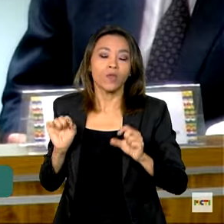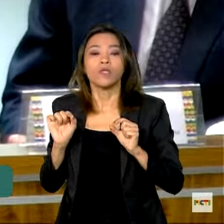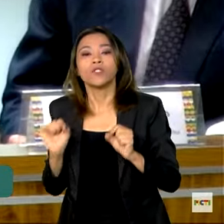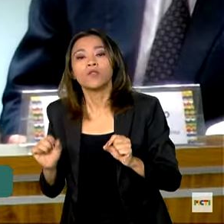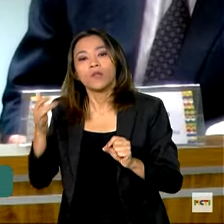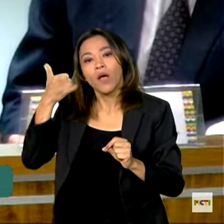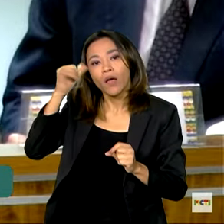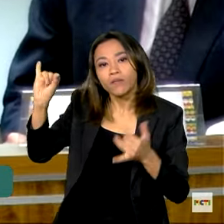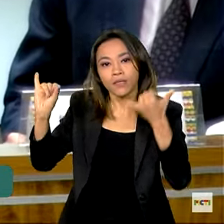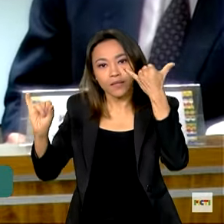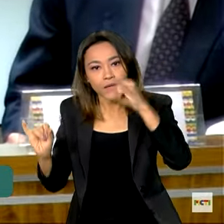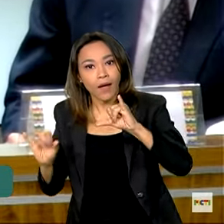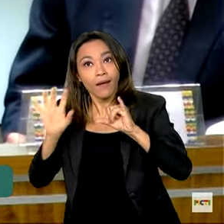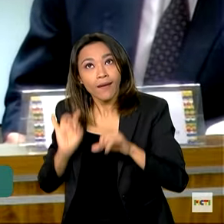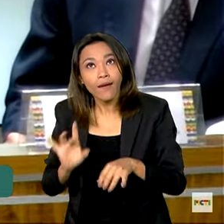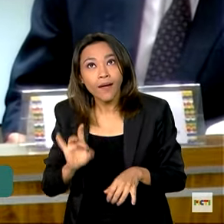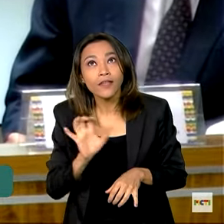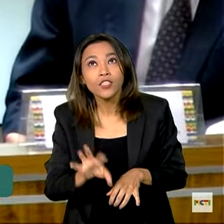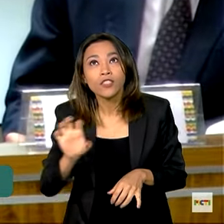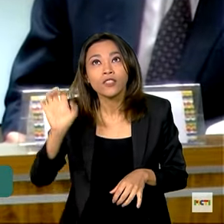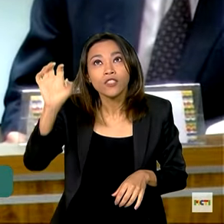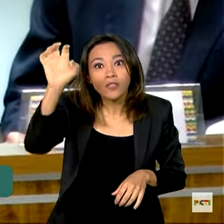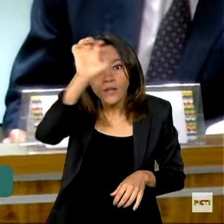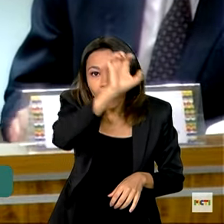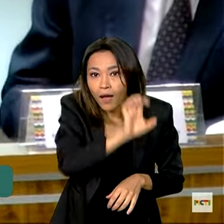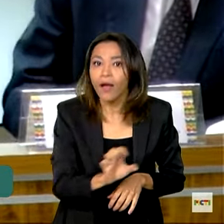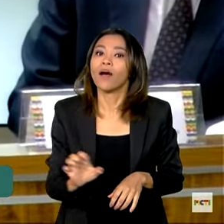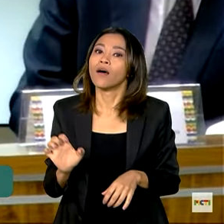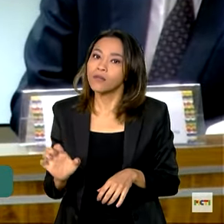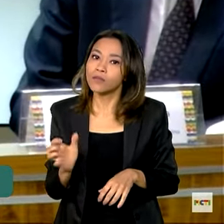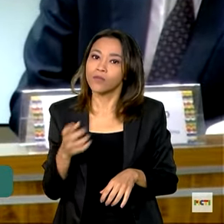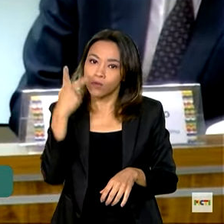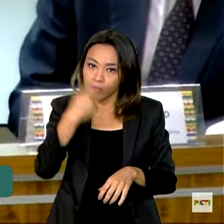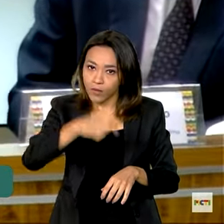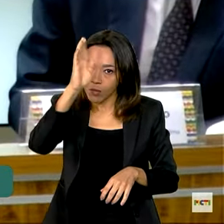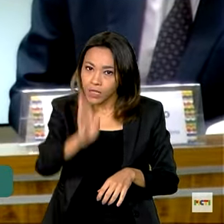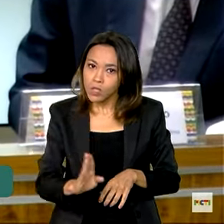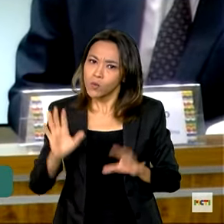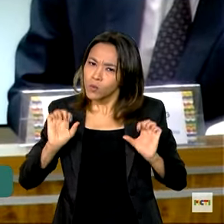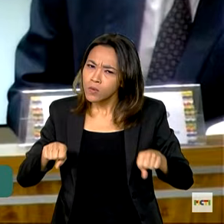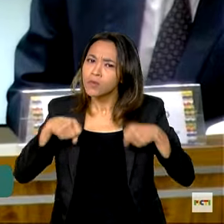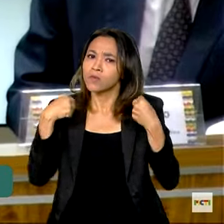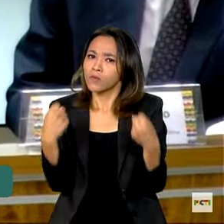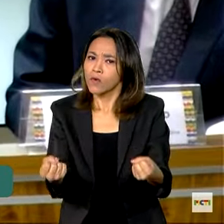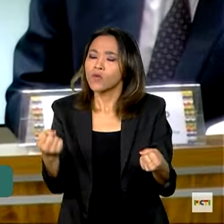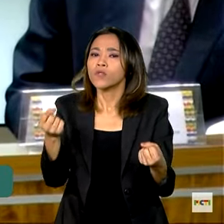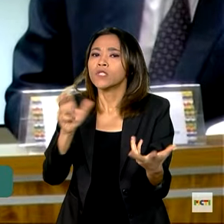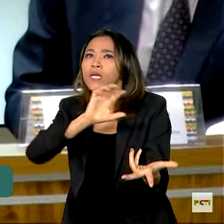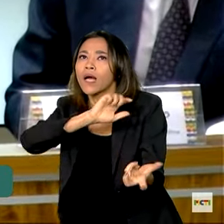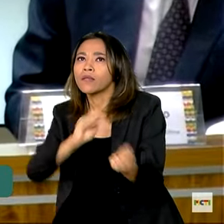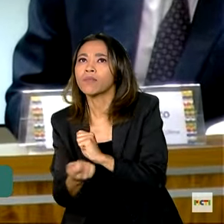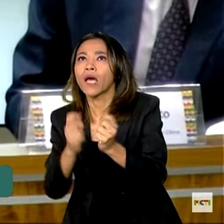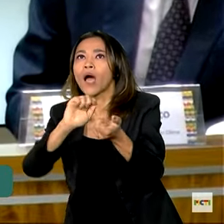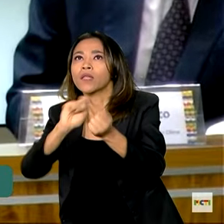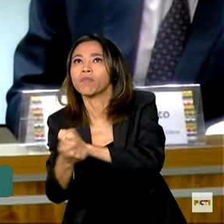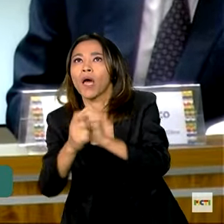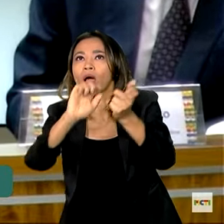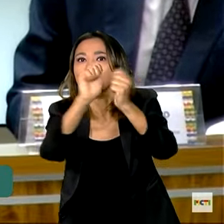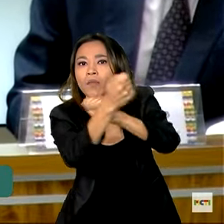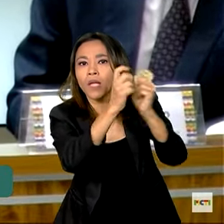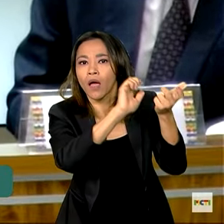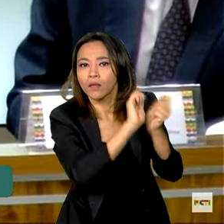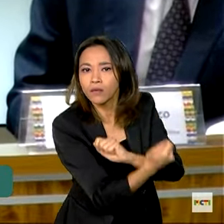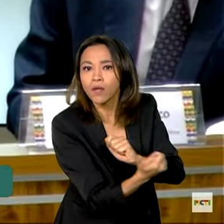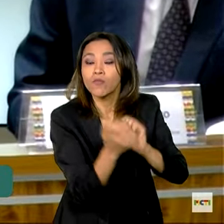cada estado nacional e globalmente falando, um grande esforço de adaptação, porque já está